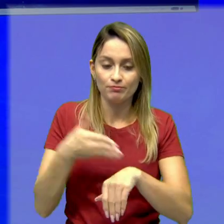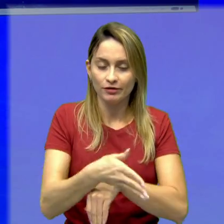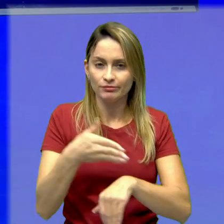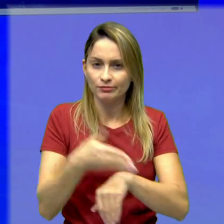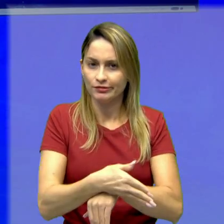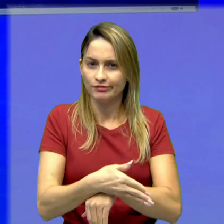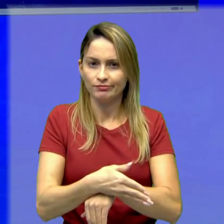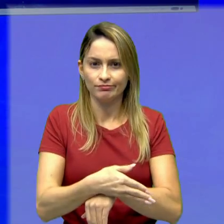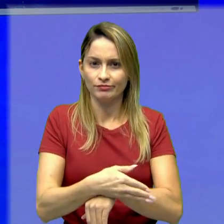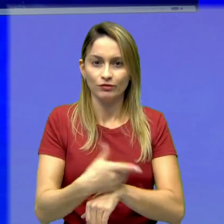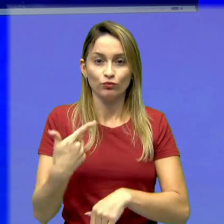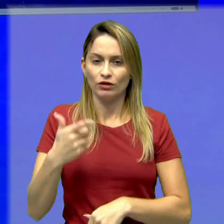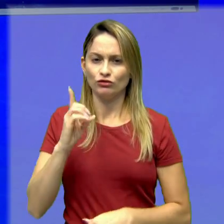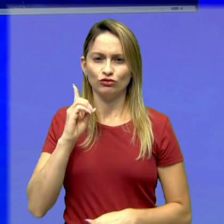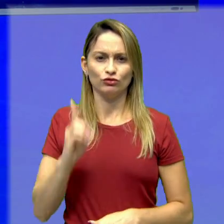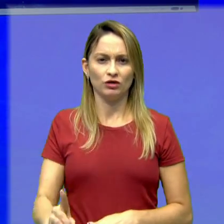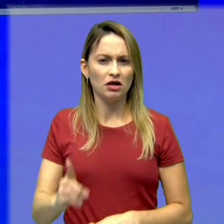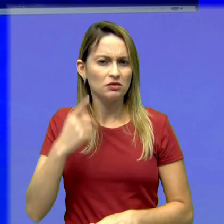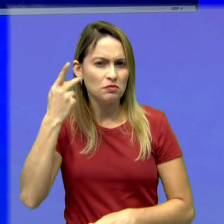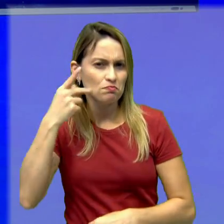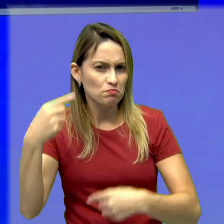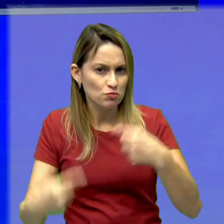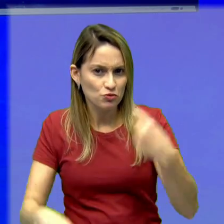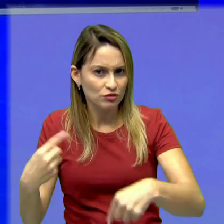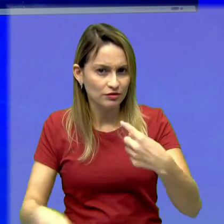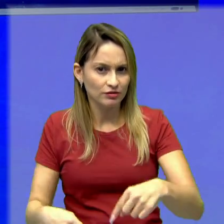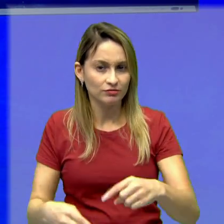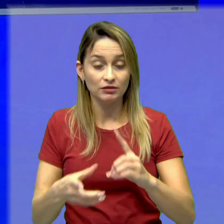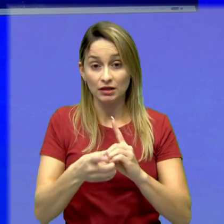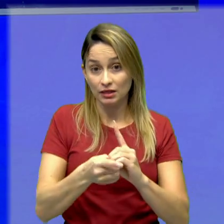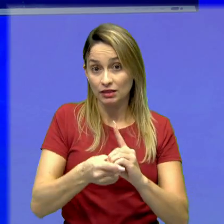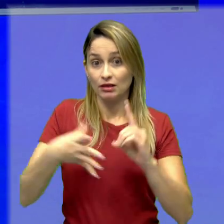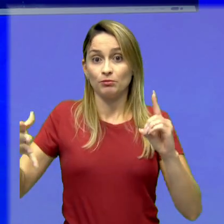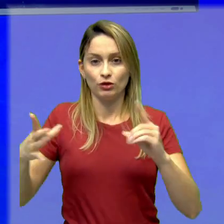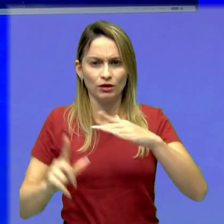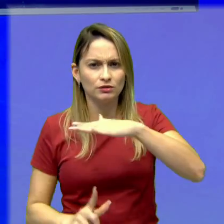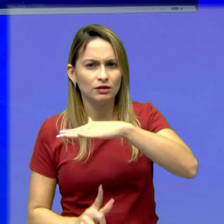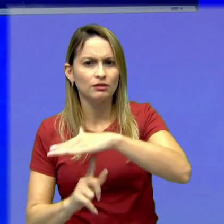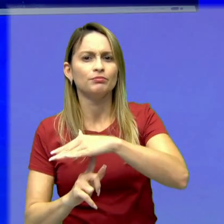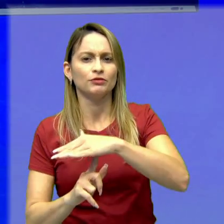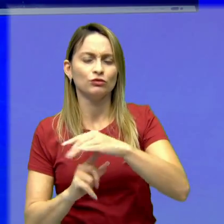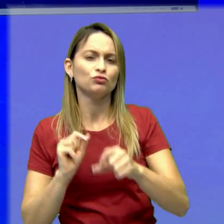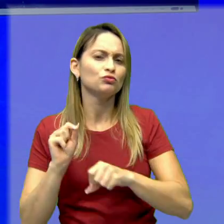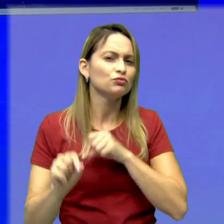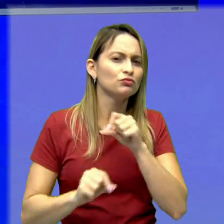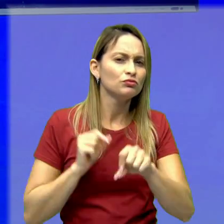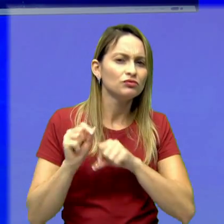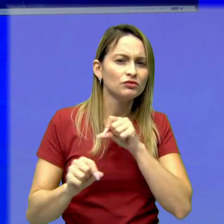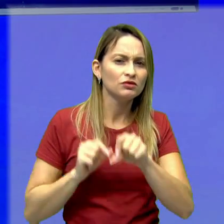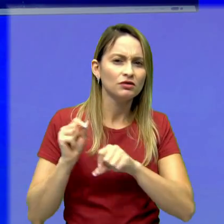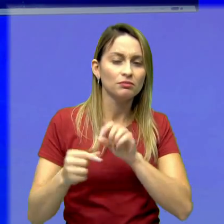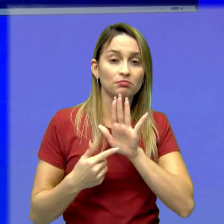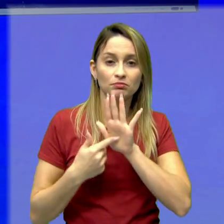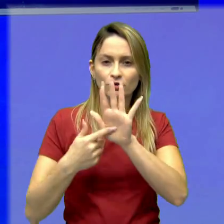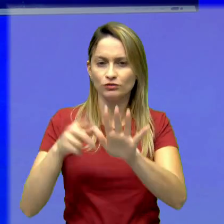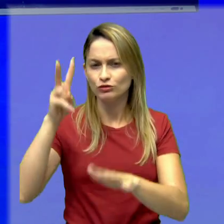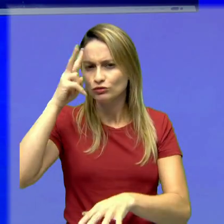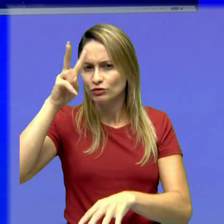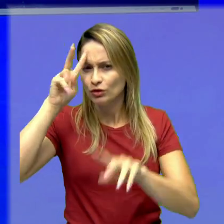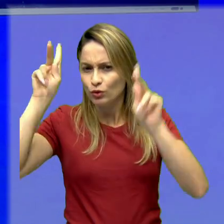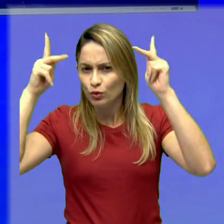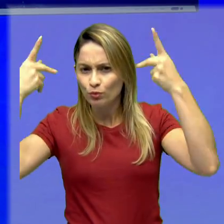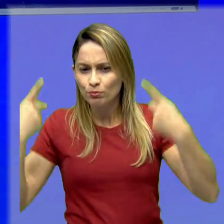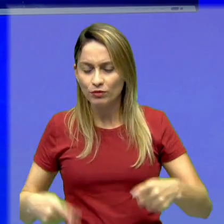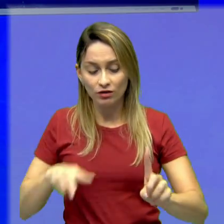maioria na época prisioneiros de guerra. Então a democracia ateniense, apesar dos seus limites, possibilitou para a história da